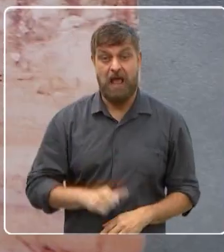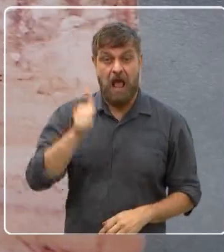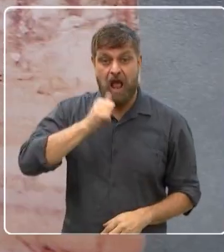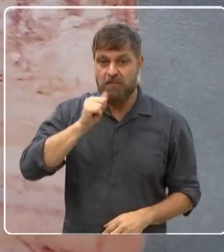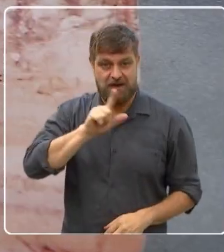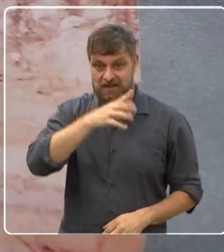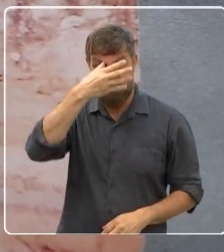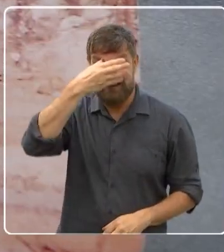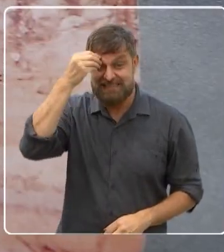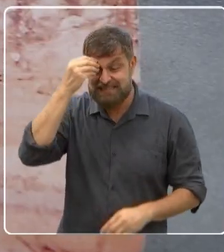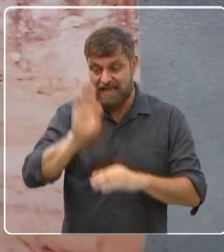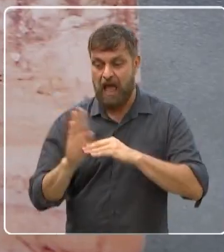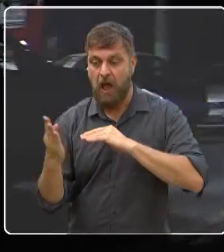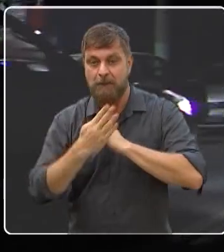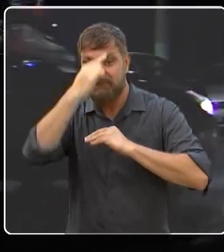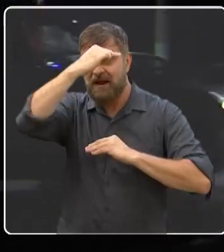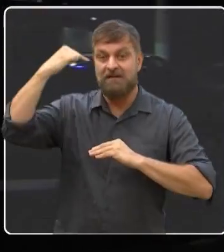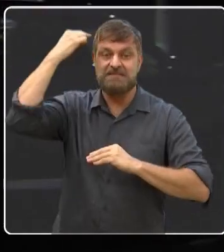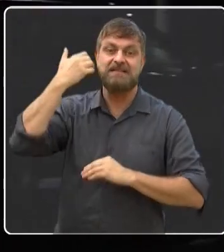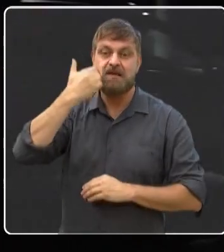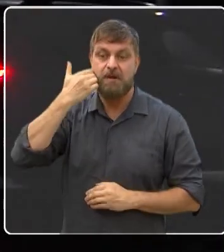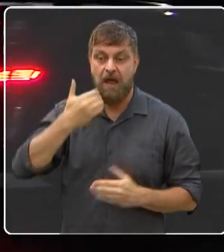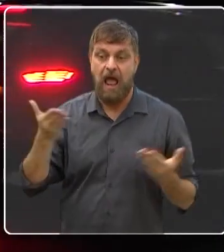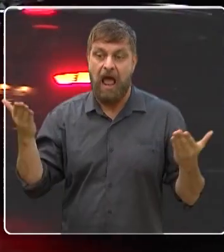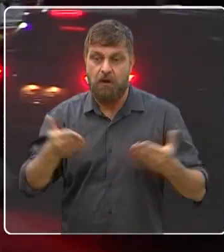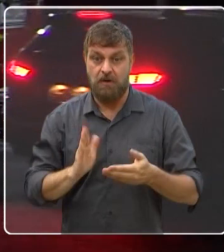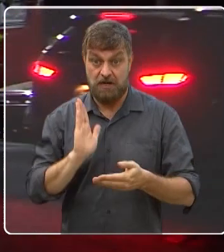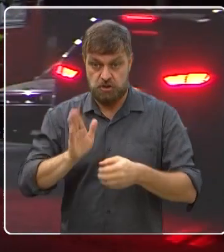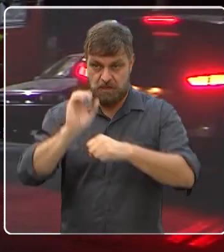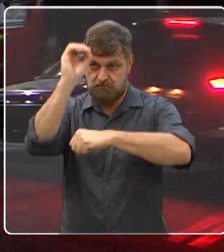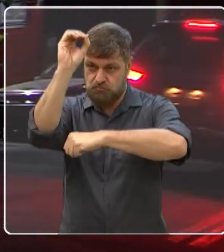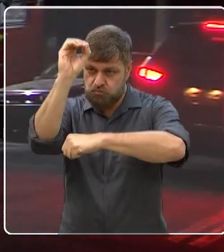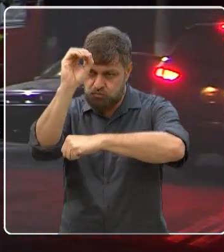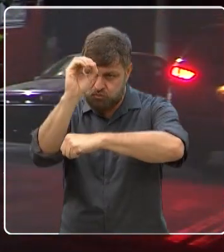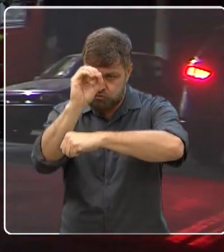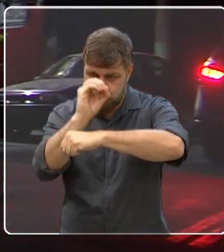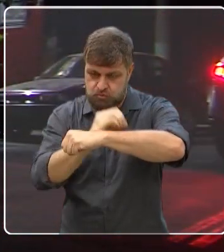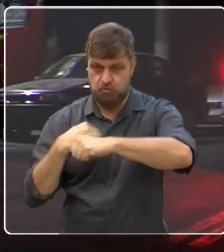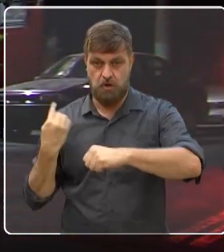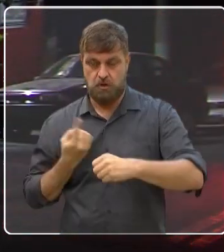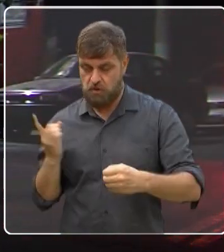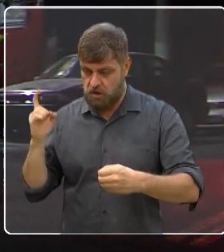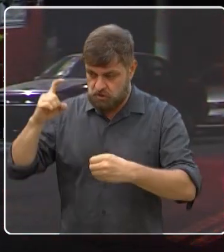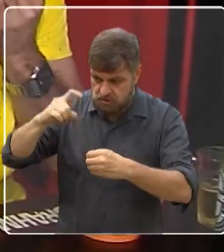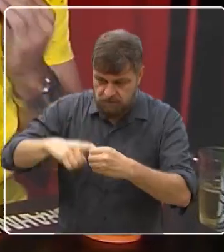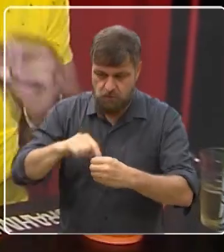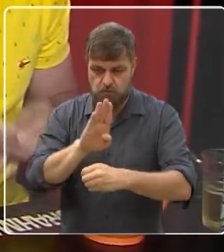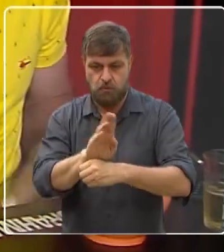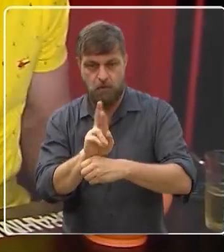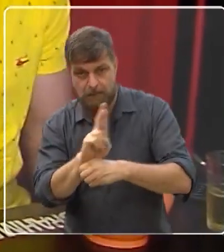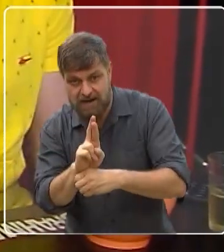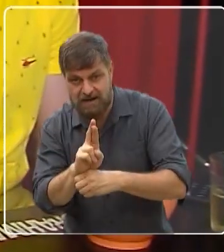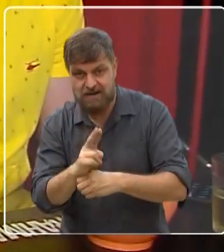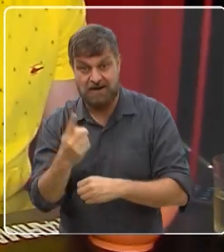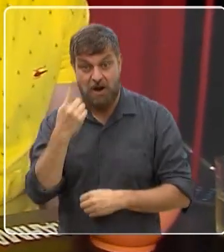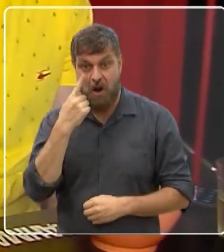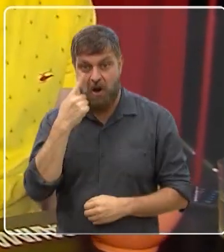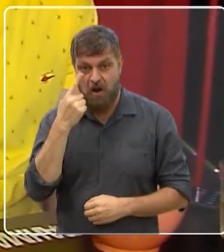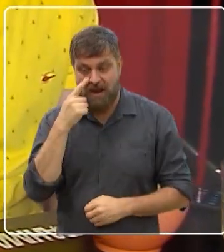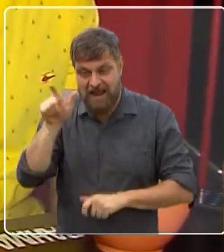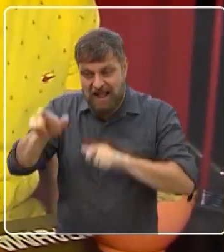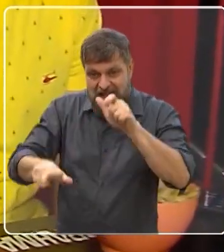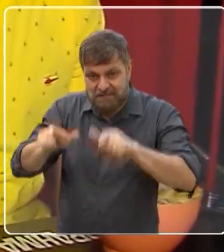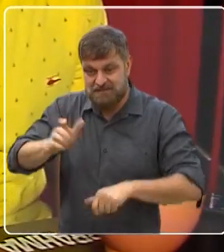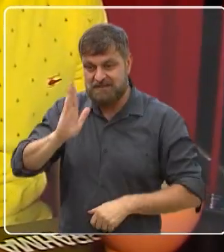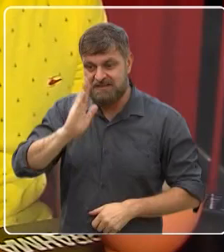de como era o Parque Santa Bárbara. Pois é, agora já anoiteceu, a gente voltou aqui no bar. E olha, a galera